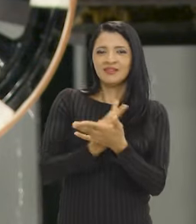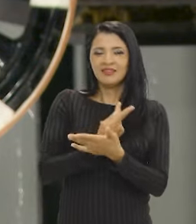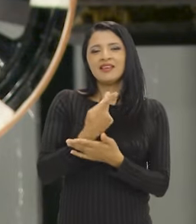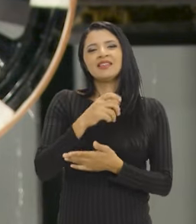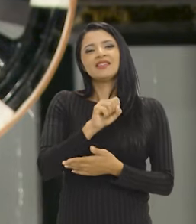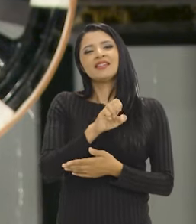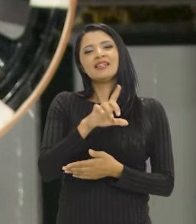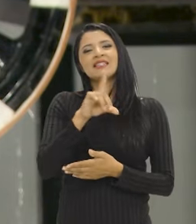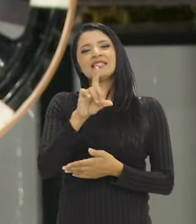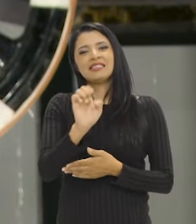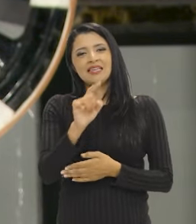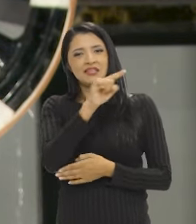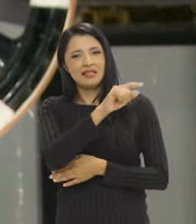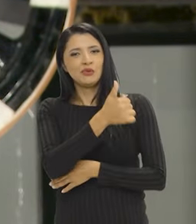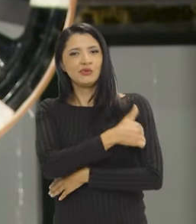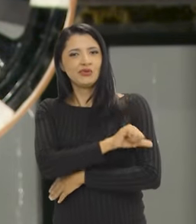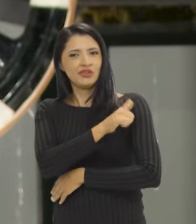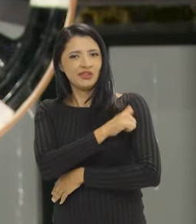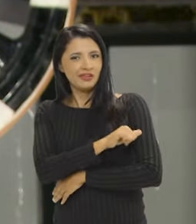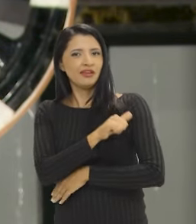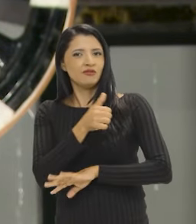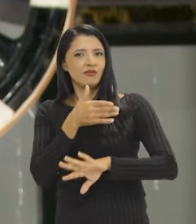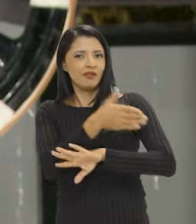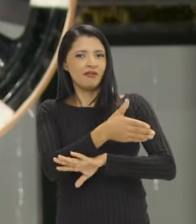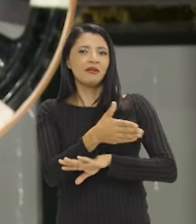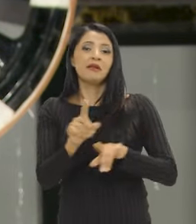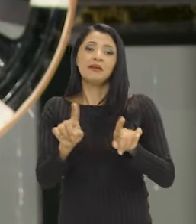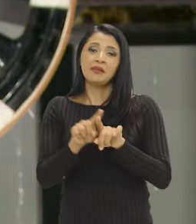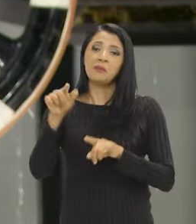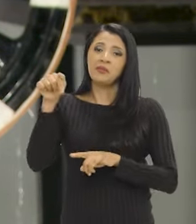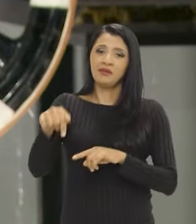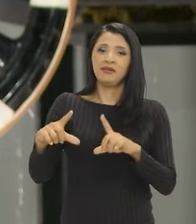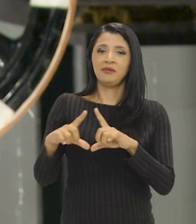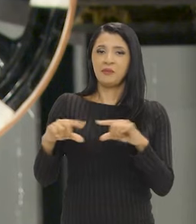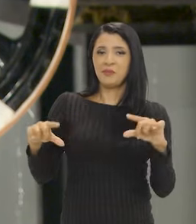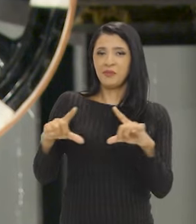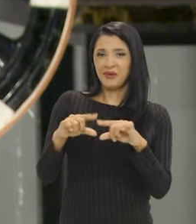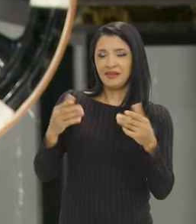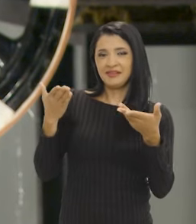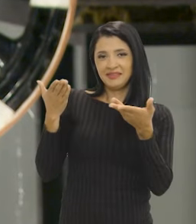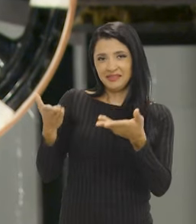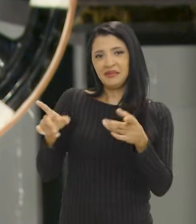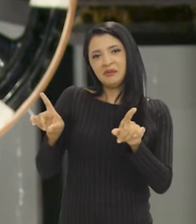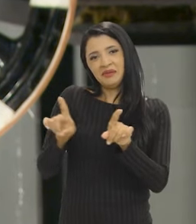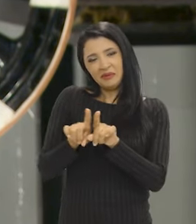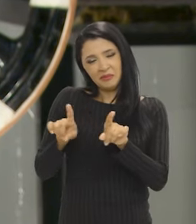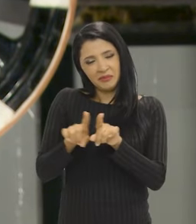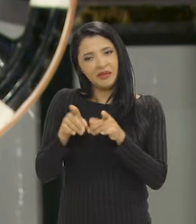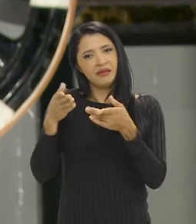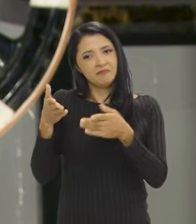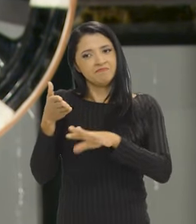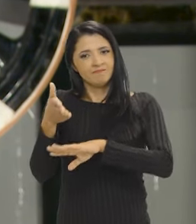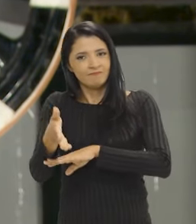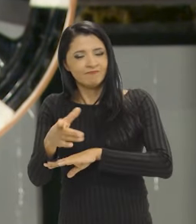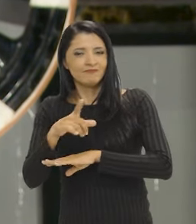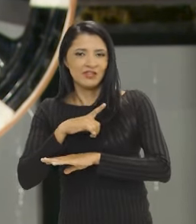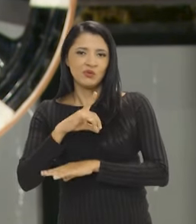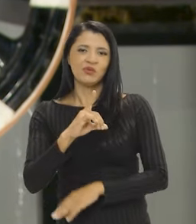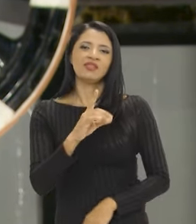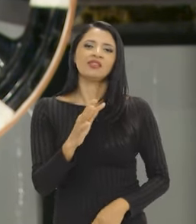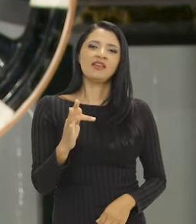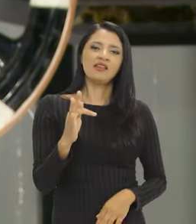a sede do Arquivo Nacional no Rio de Janeiro, mas que também ocupou aqui a superintendência